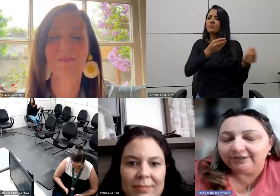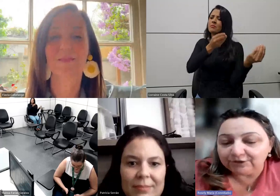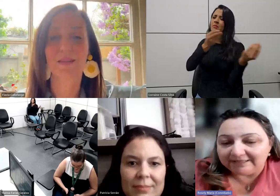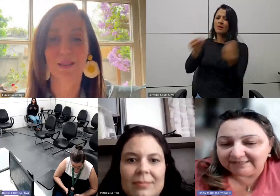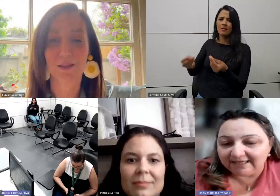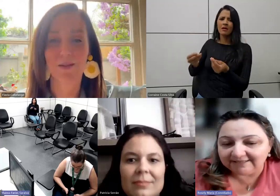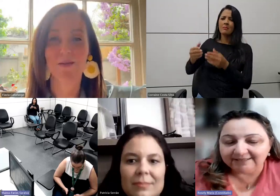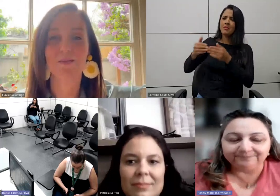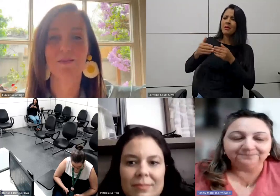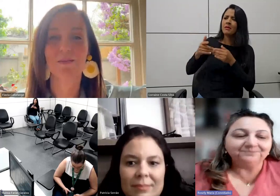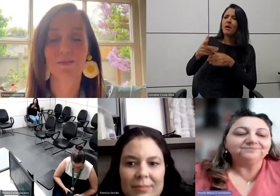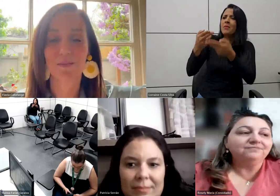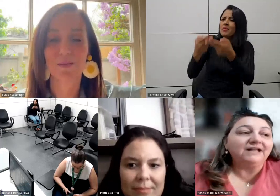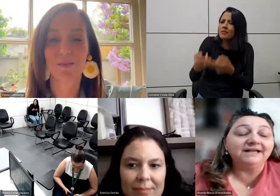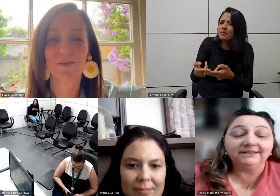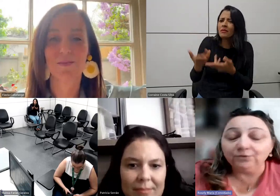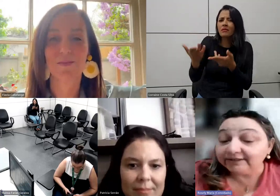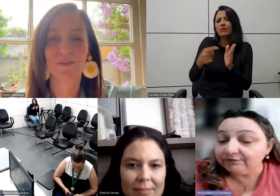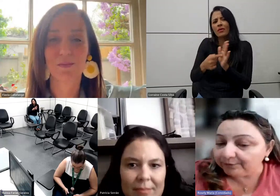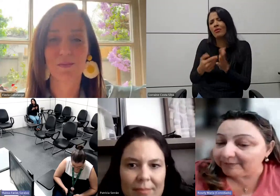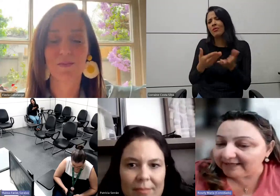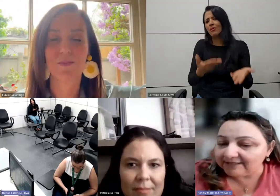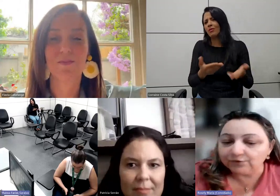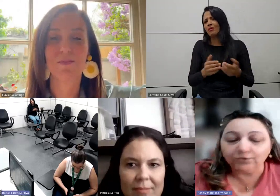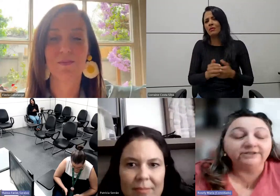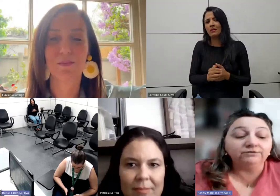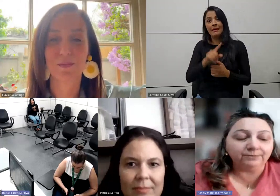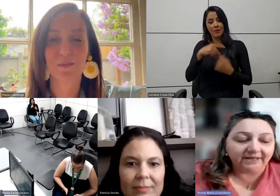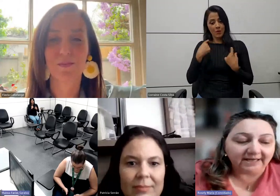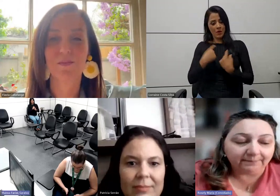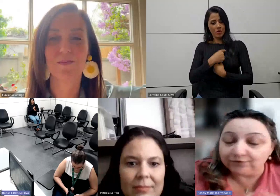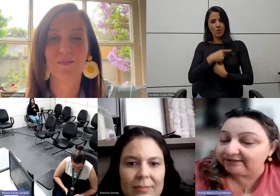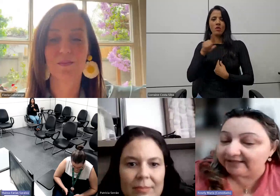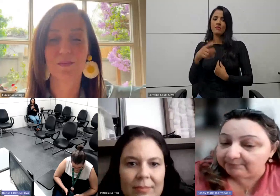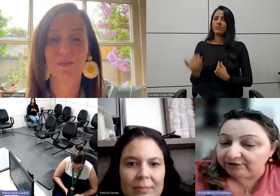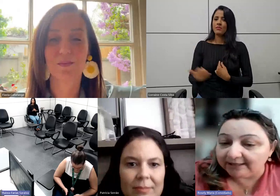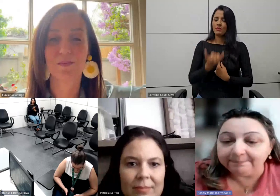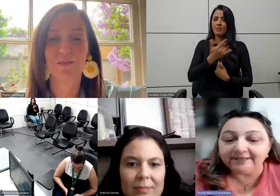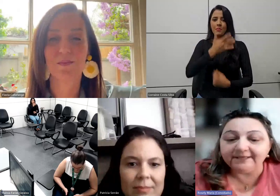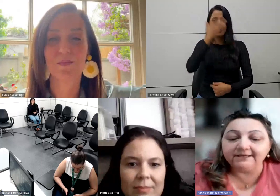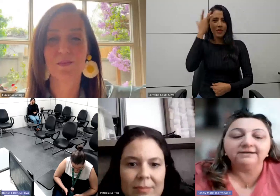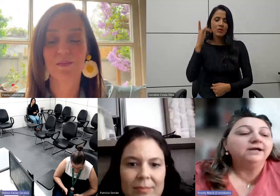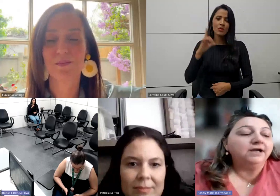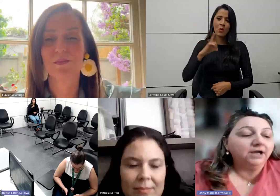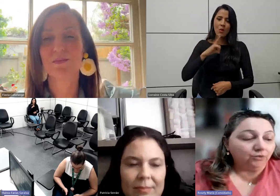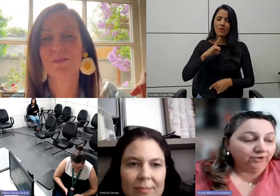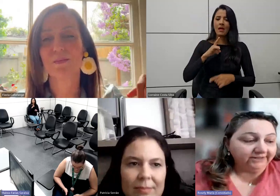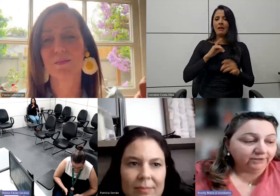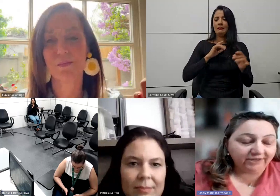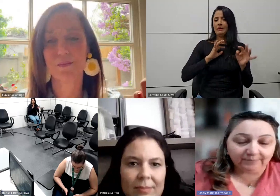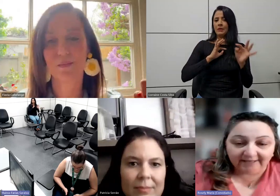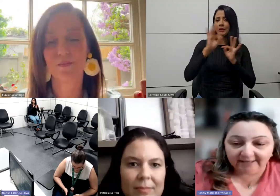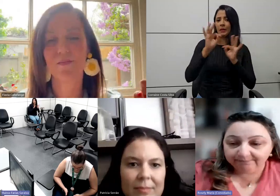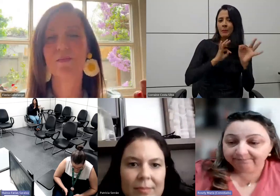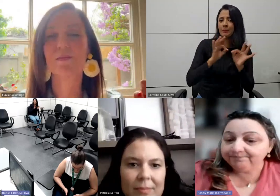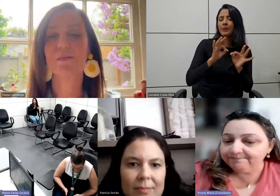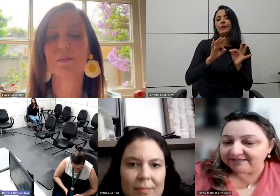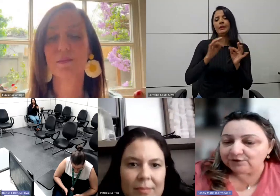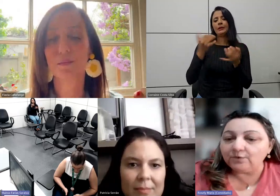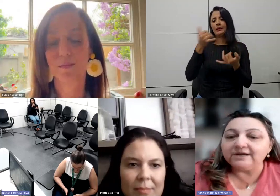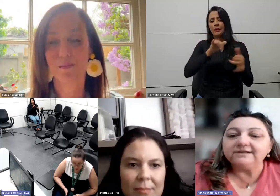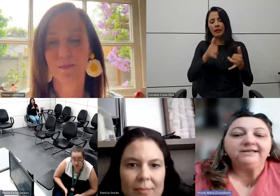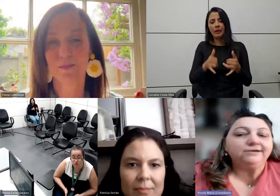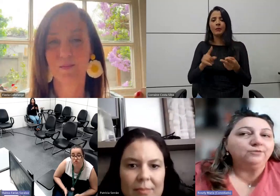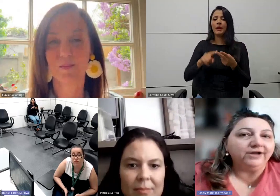para pedir um pouquinho de paciência. Então, o cordão veio para isso. O cordão veio para aquela pessoa que está em quimioterapia. O cordão veio para aquela